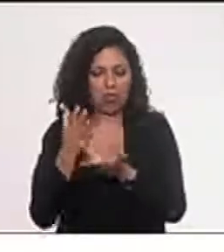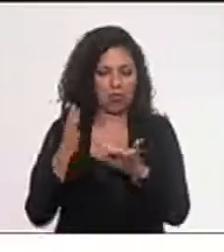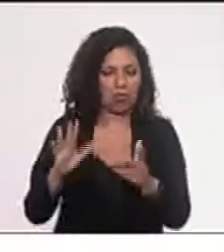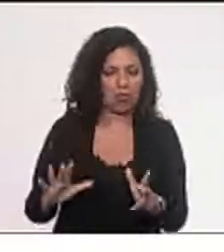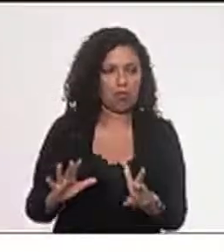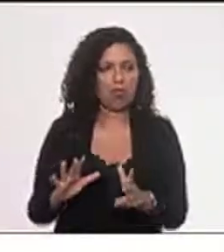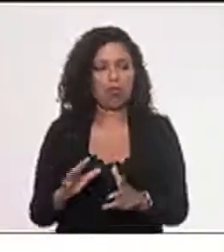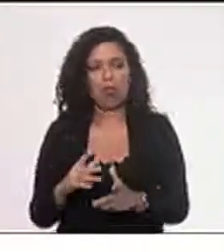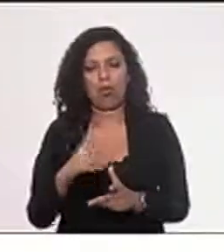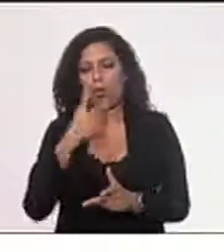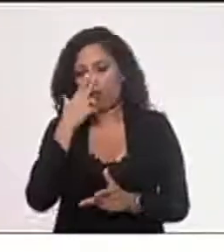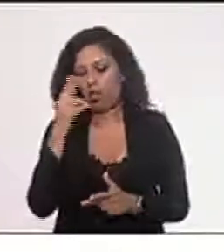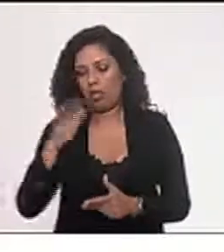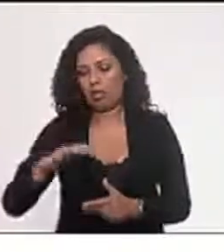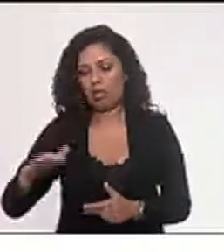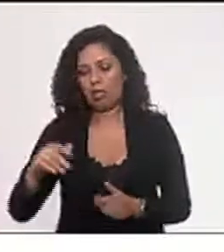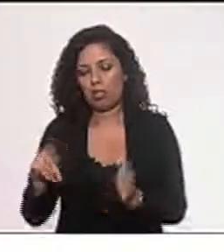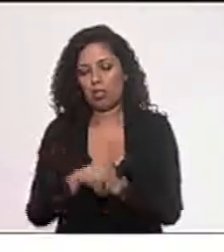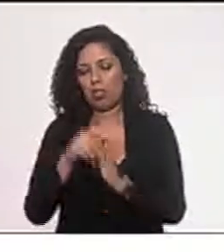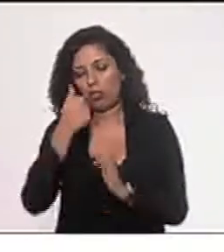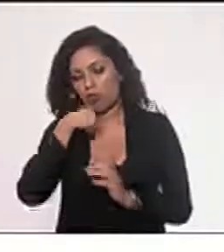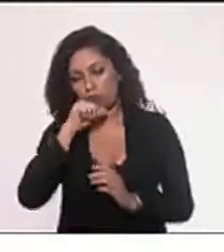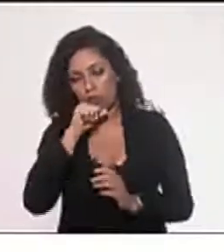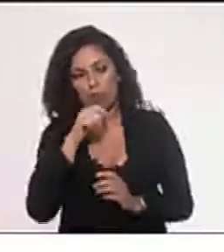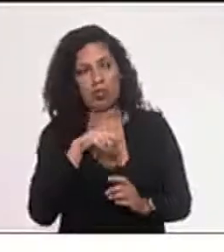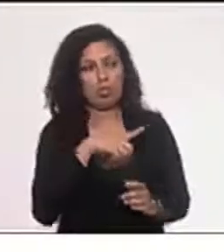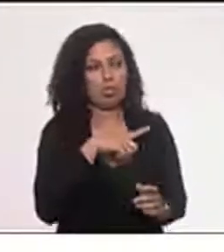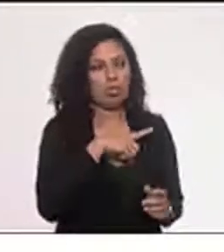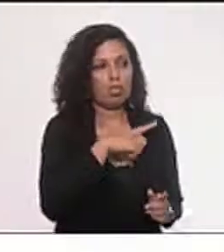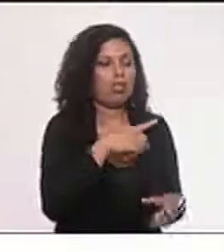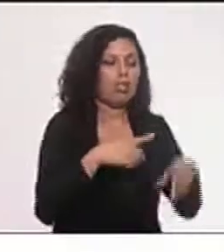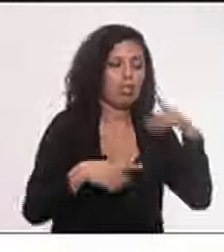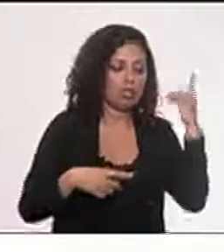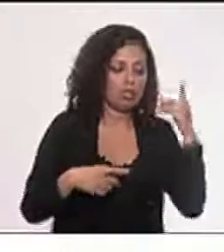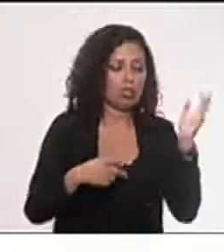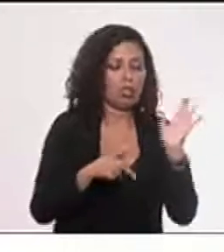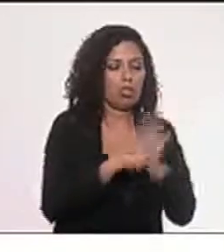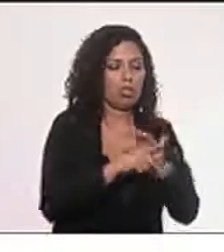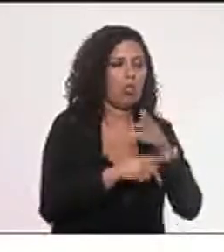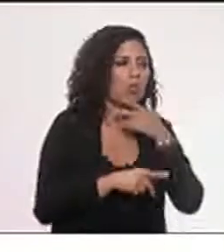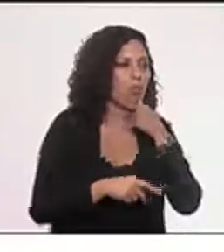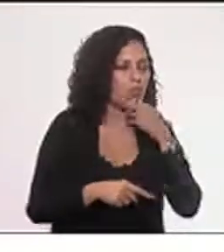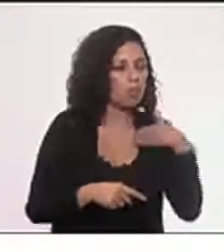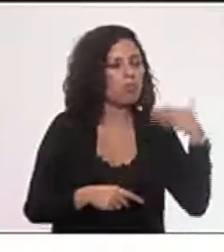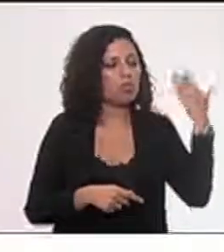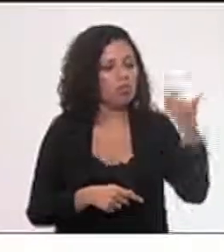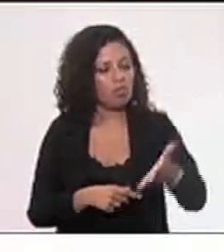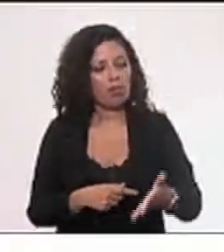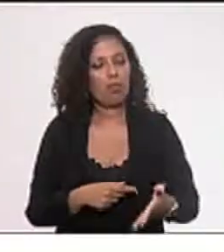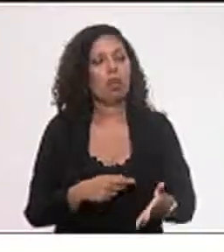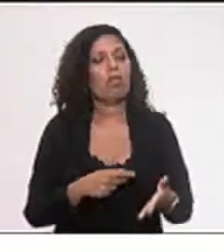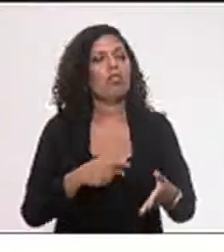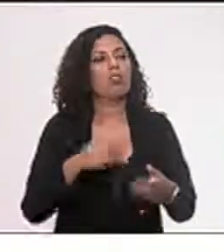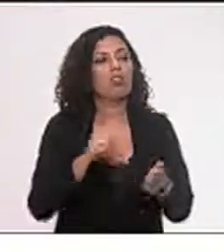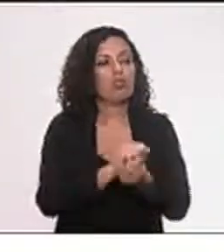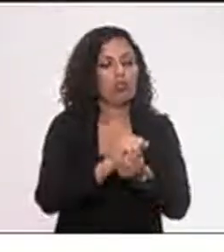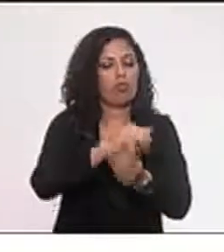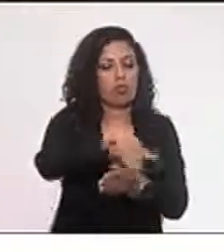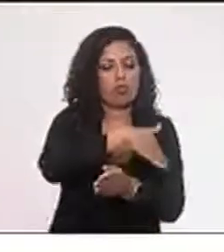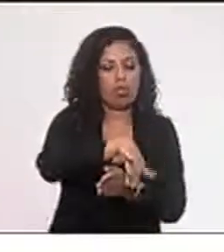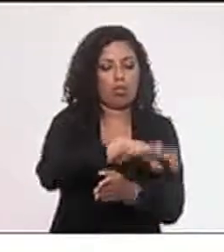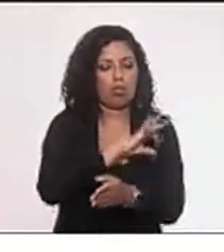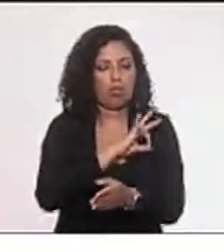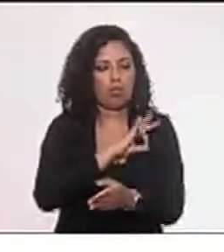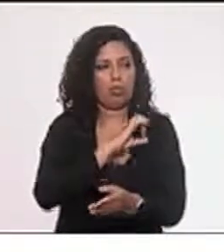amamanizado, e existe deputado homem, que vai sim com a polícia para a rua, que se precisar